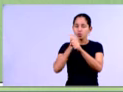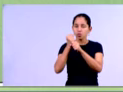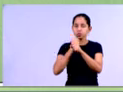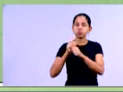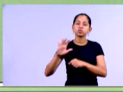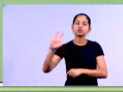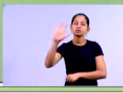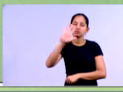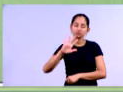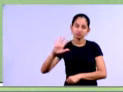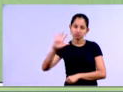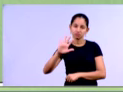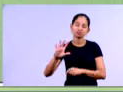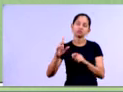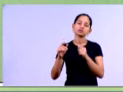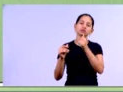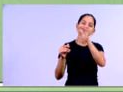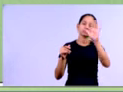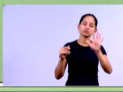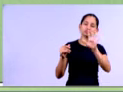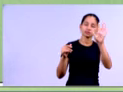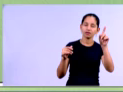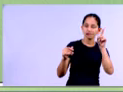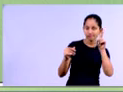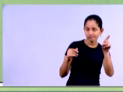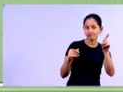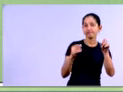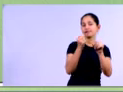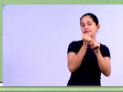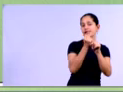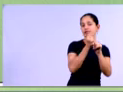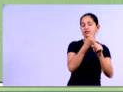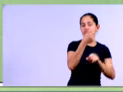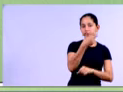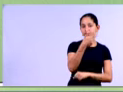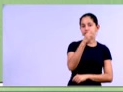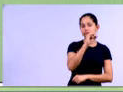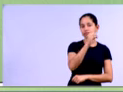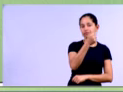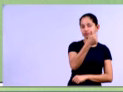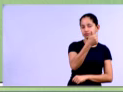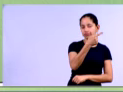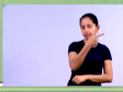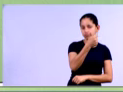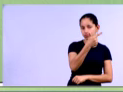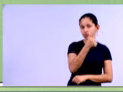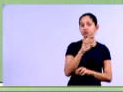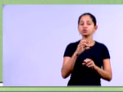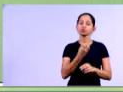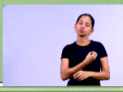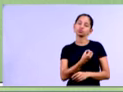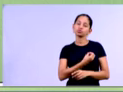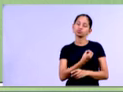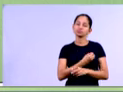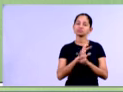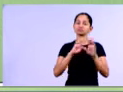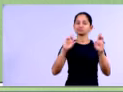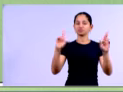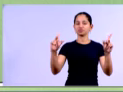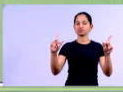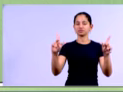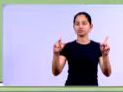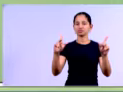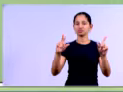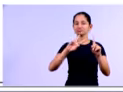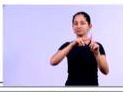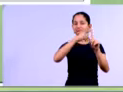.818.123, e em 2012, o DRE com uma receita líquida de 4.425.866.